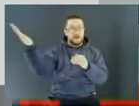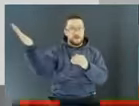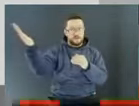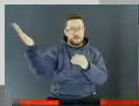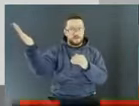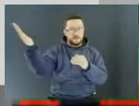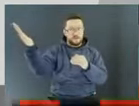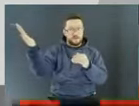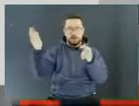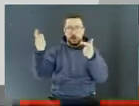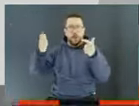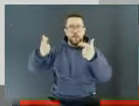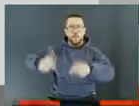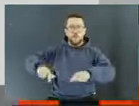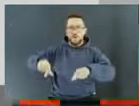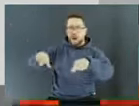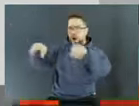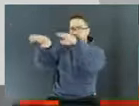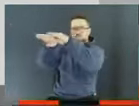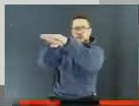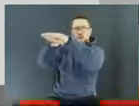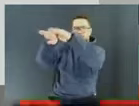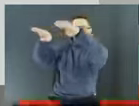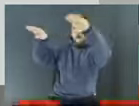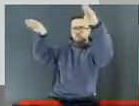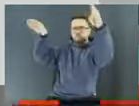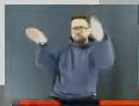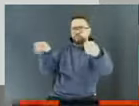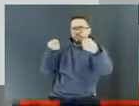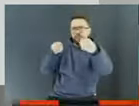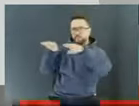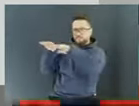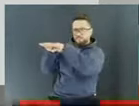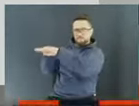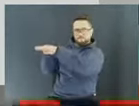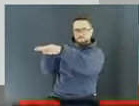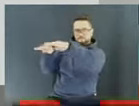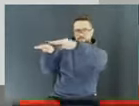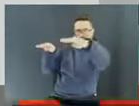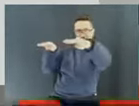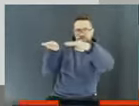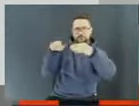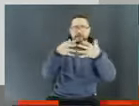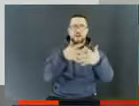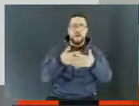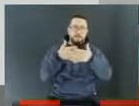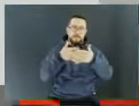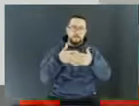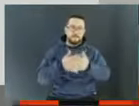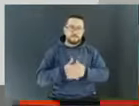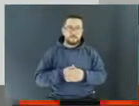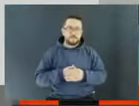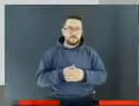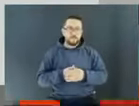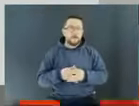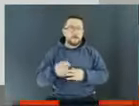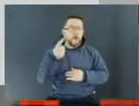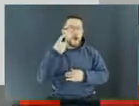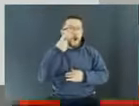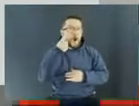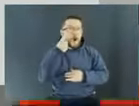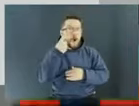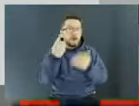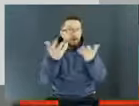Vou apresentar aqui nesse segundo mapa, onde é o nosso público-alvo, que está localizado bem nessa parte mais adensada,